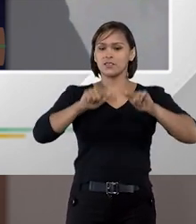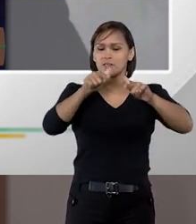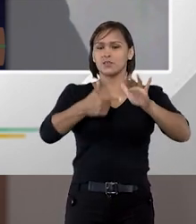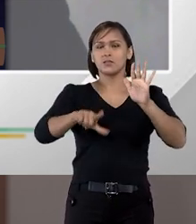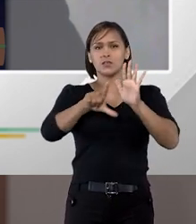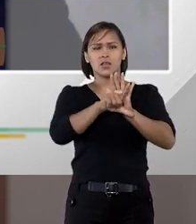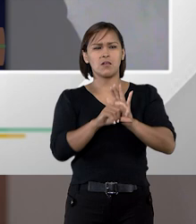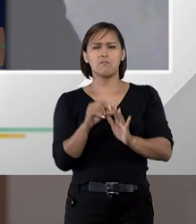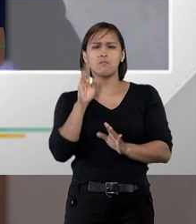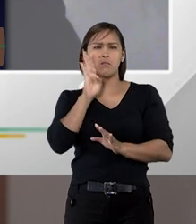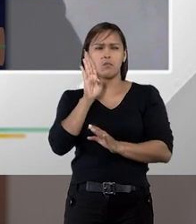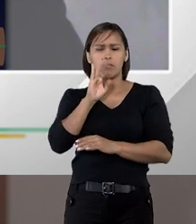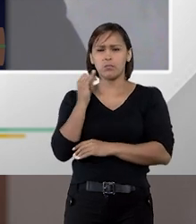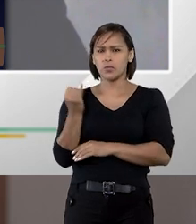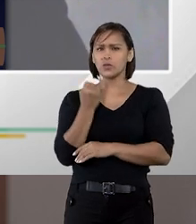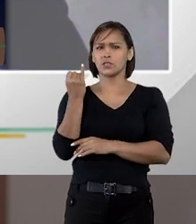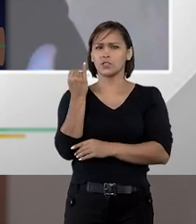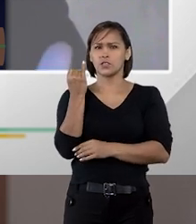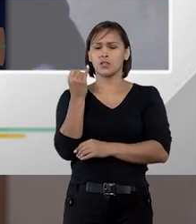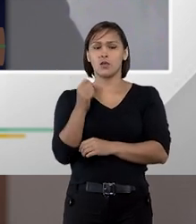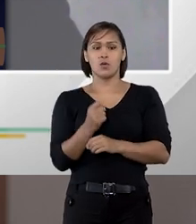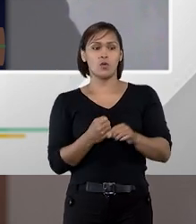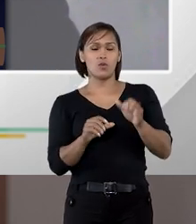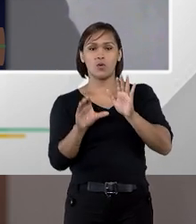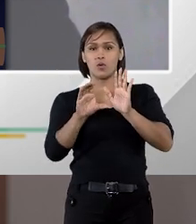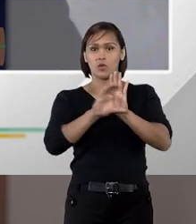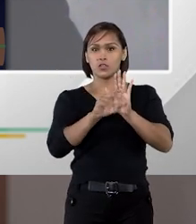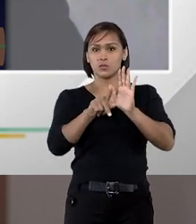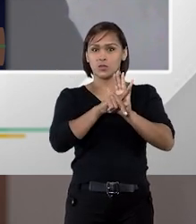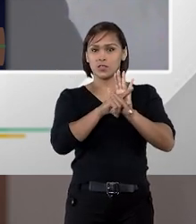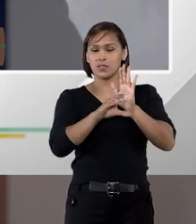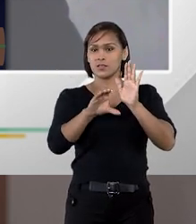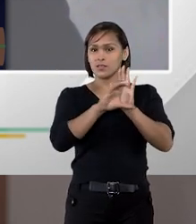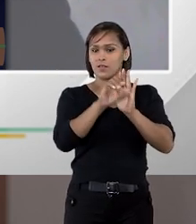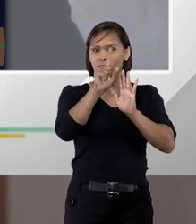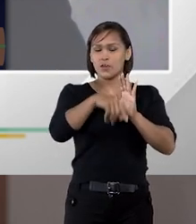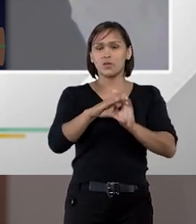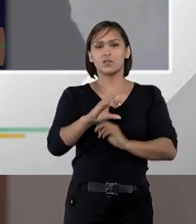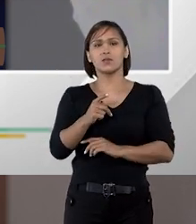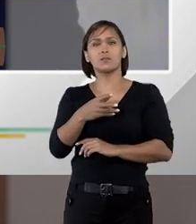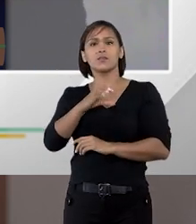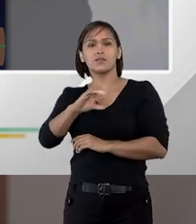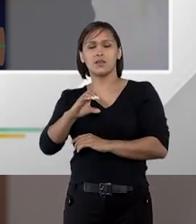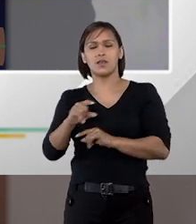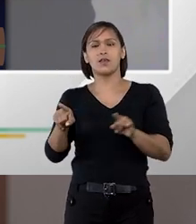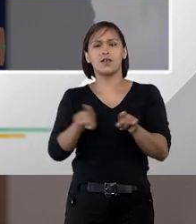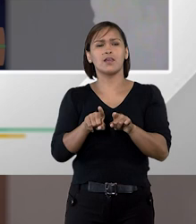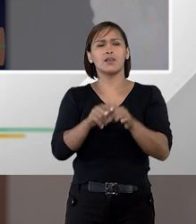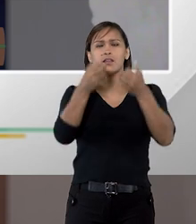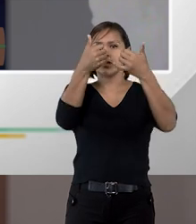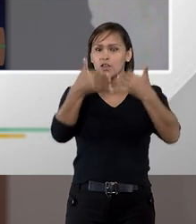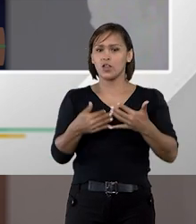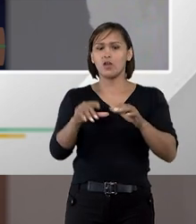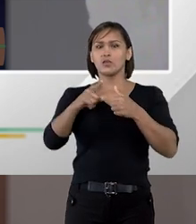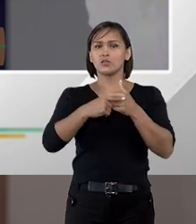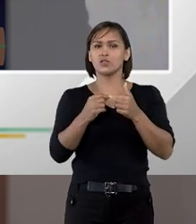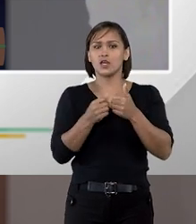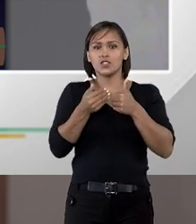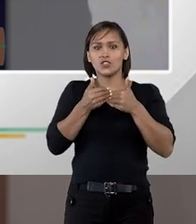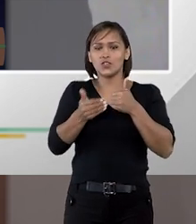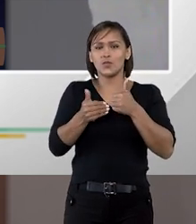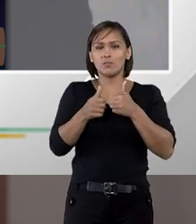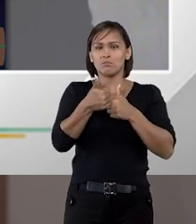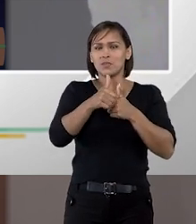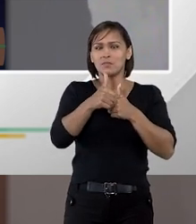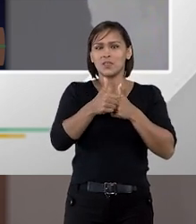importantíssimos primeiro o próprio código de processo civil de 2015 o CPC ele logo no seu artigo